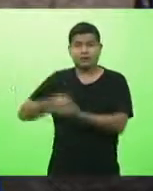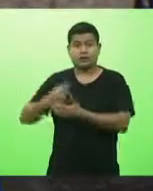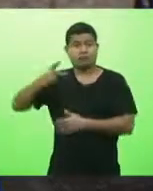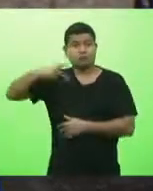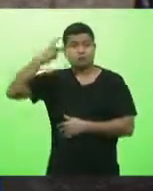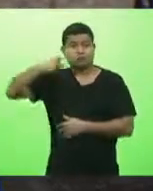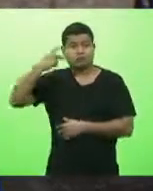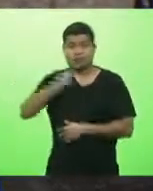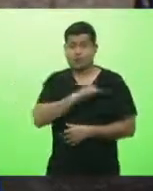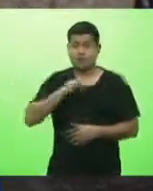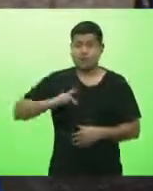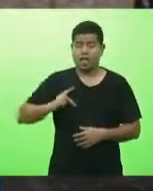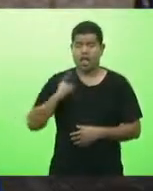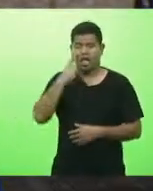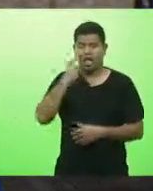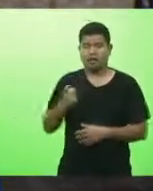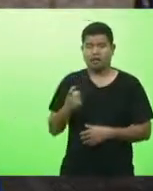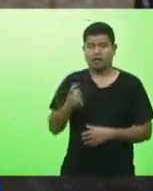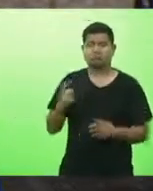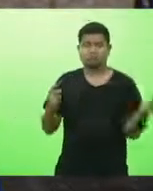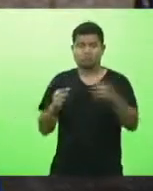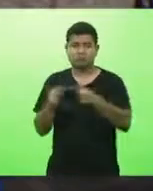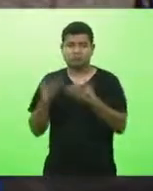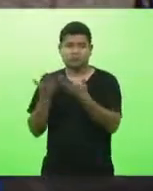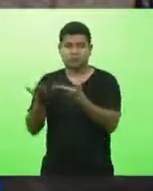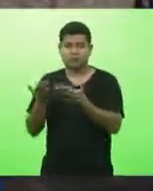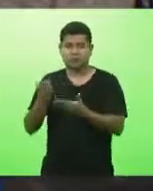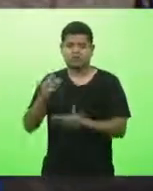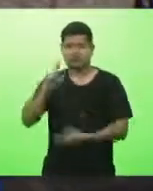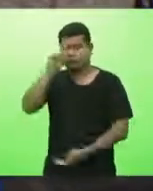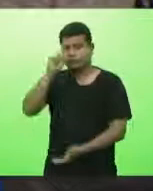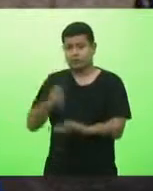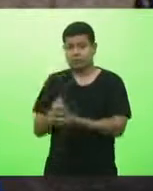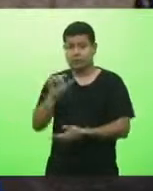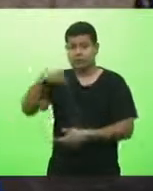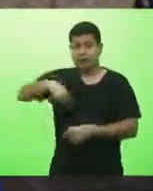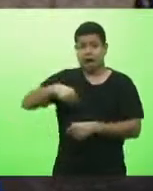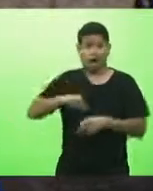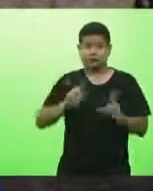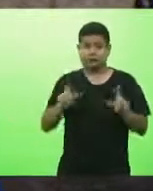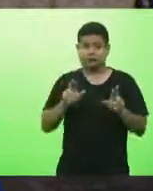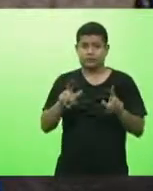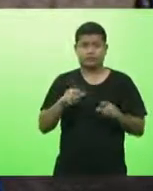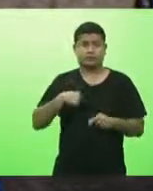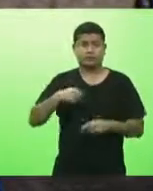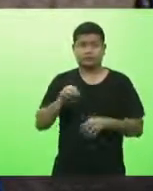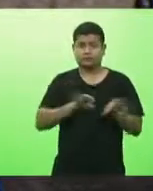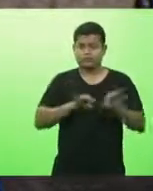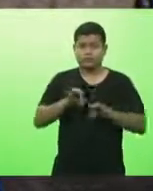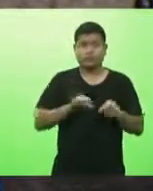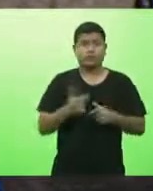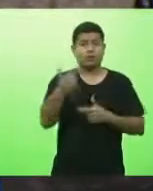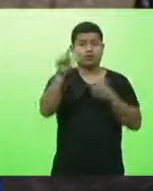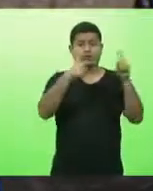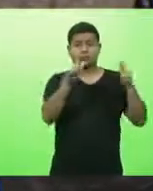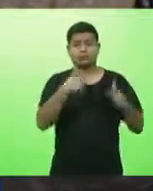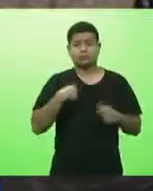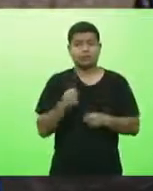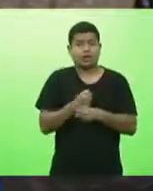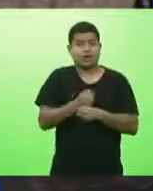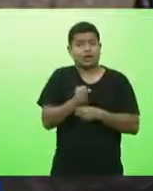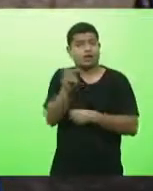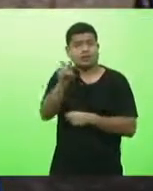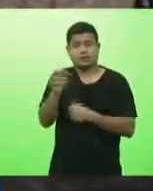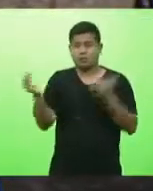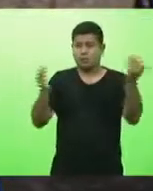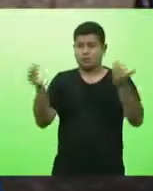é interessante ele aplica a política pública nós aqui decidimos que não é fazemos outras outra depois de cinco anos comparamos